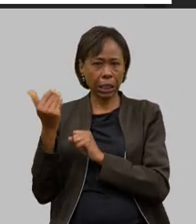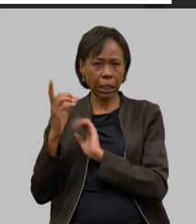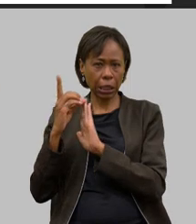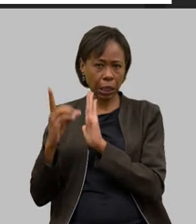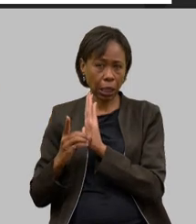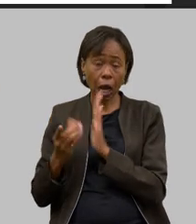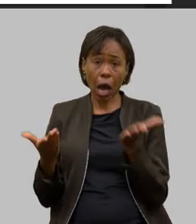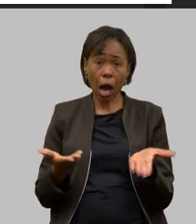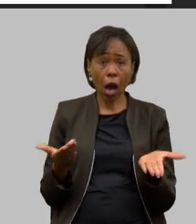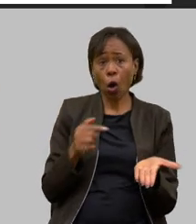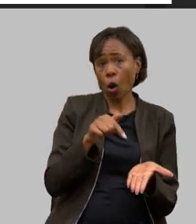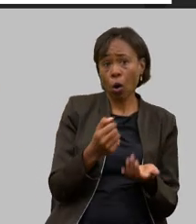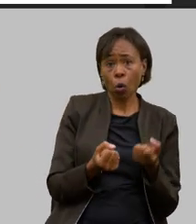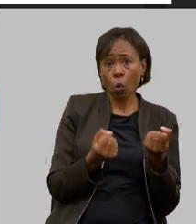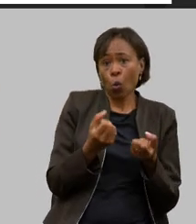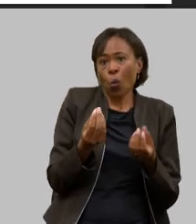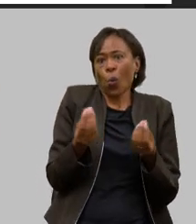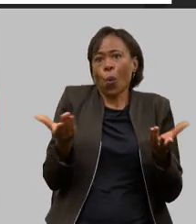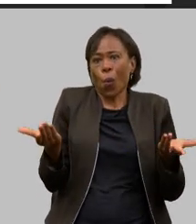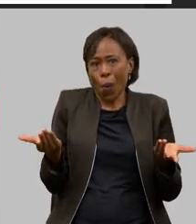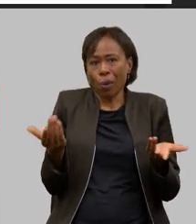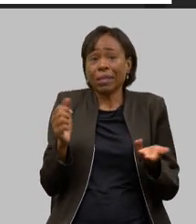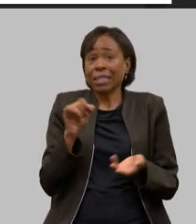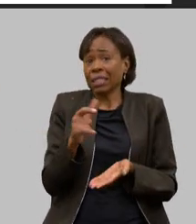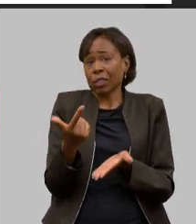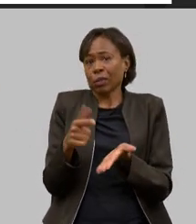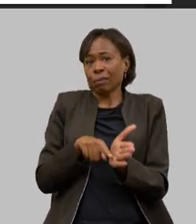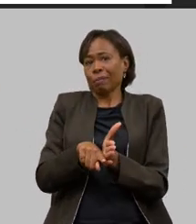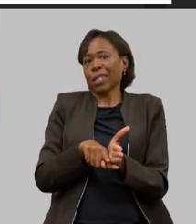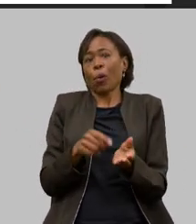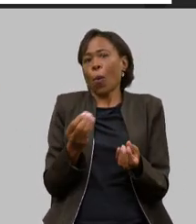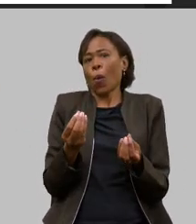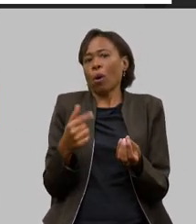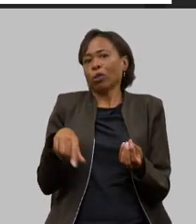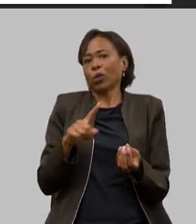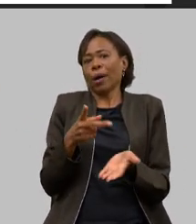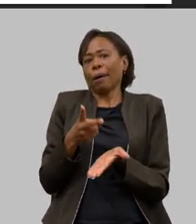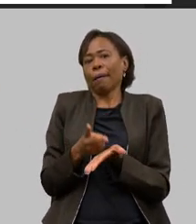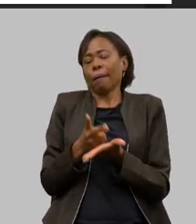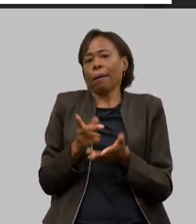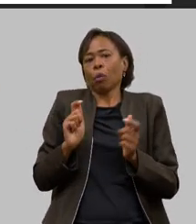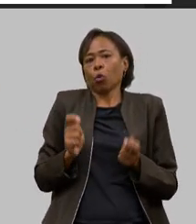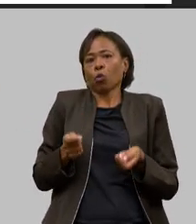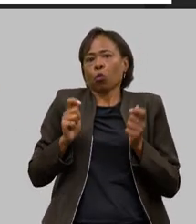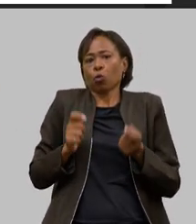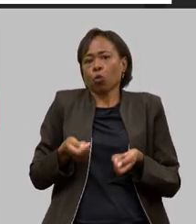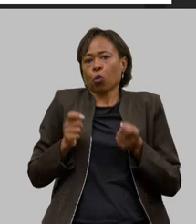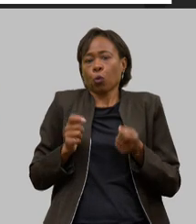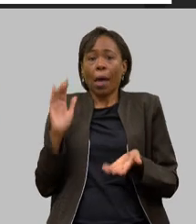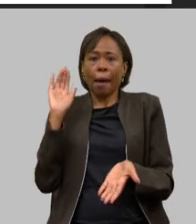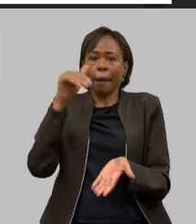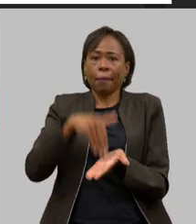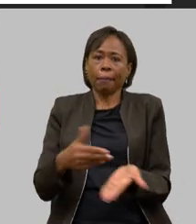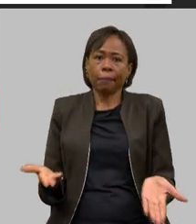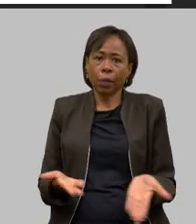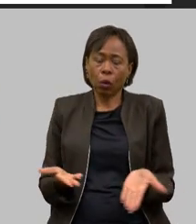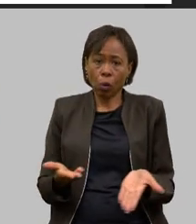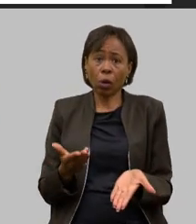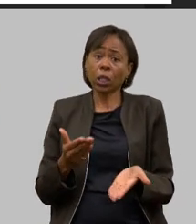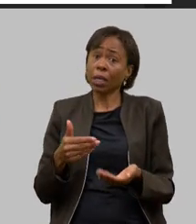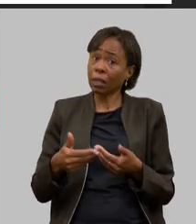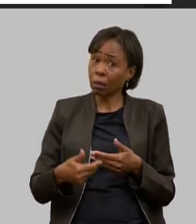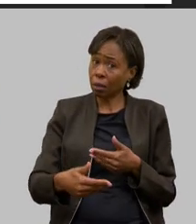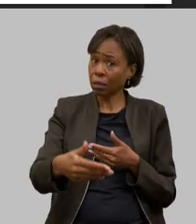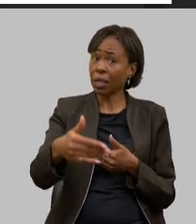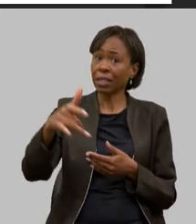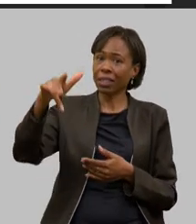carros agora se não fosse a pesquisa o que seria nós estávamos andando naquelas carroças como diz alguém aí até hoje e daqui uns dias nós vamos estar andando é